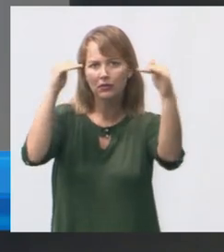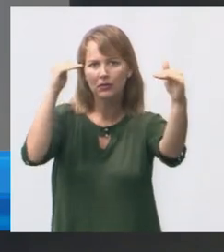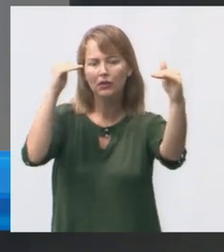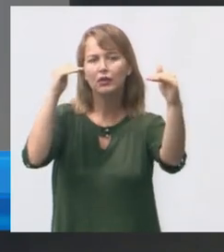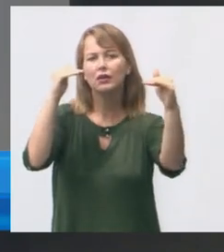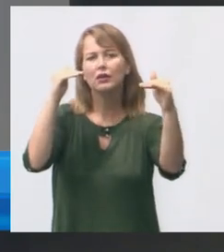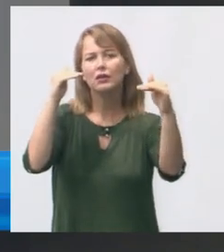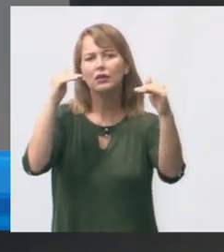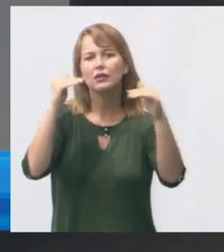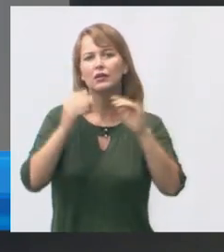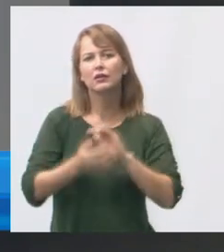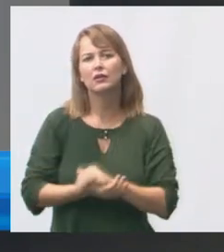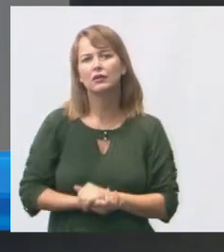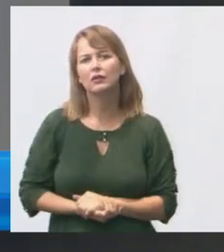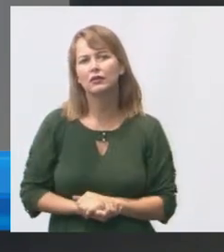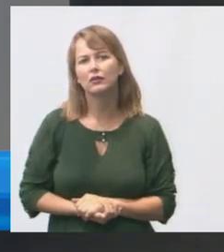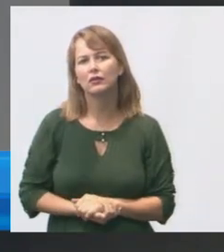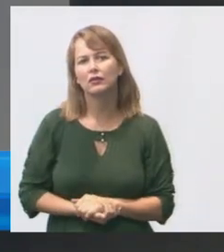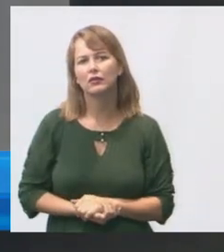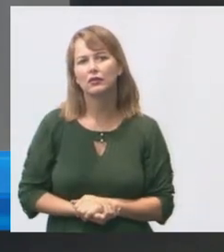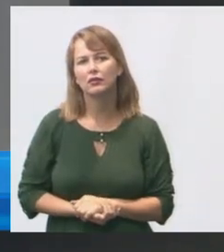desse pé direito tão alto